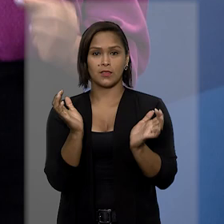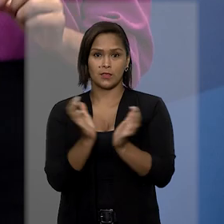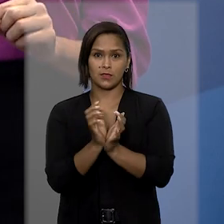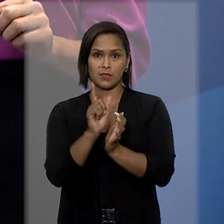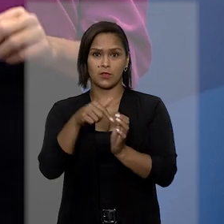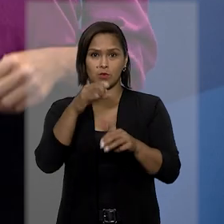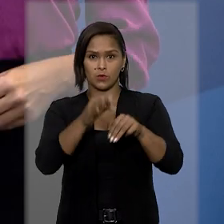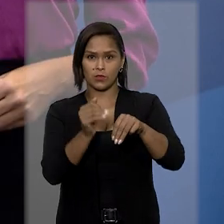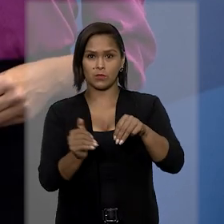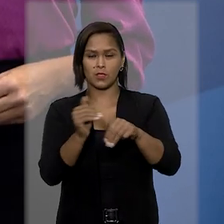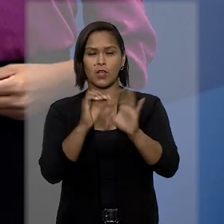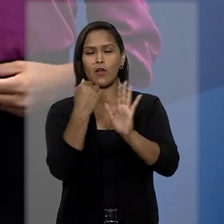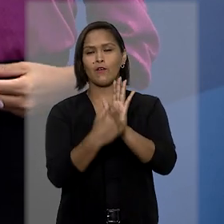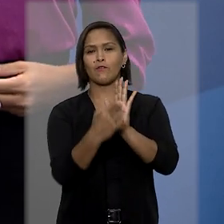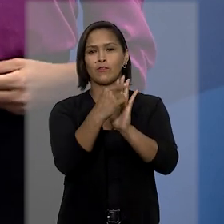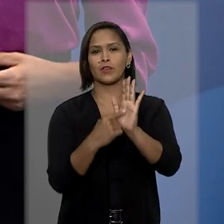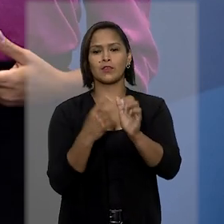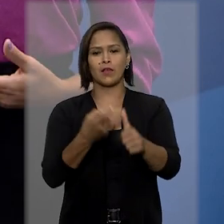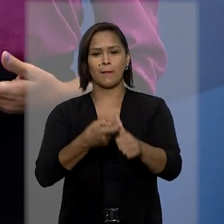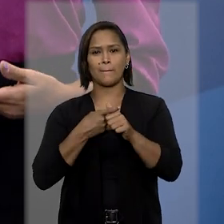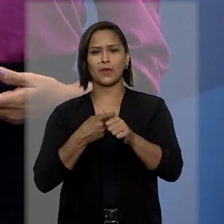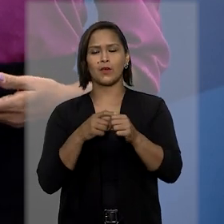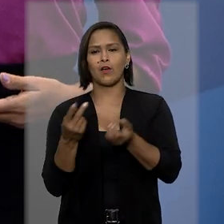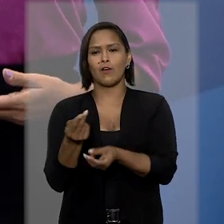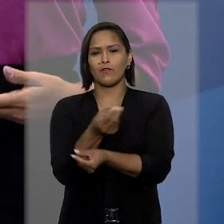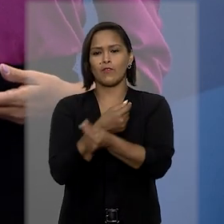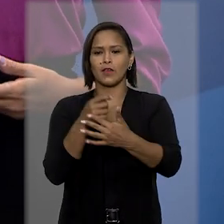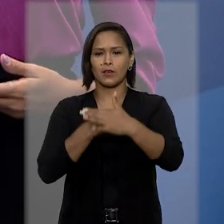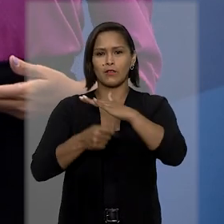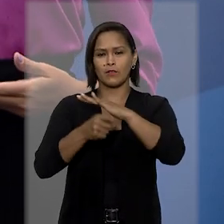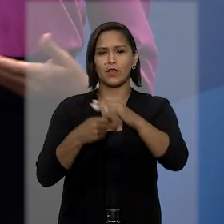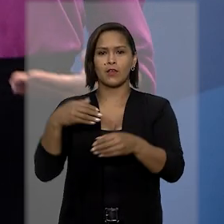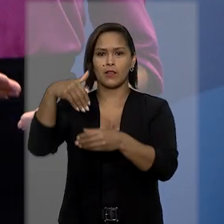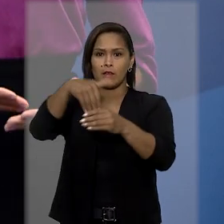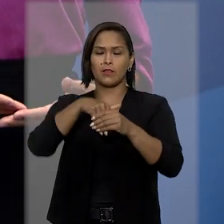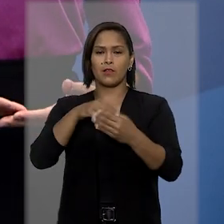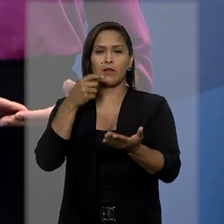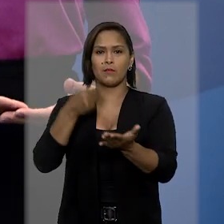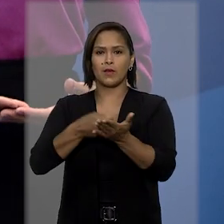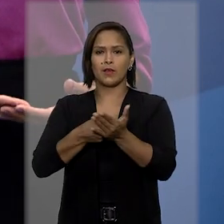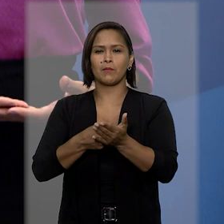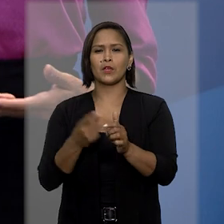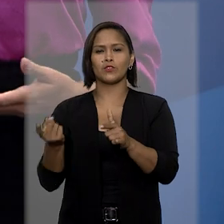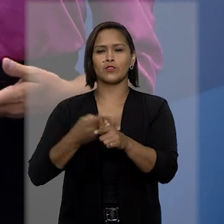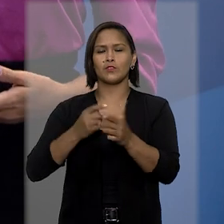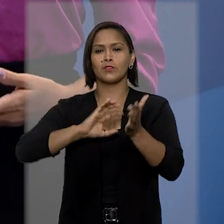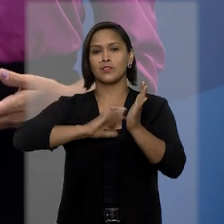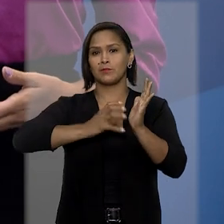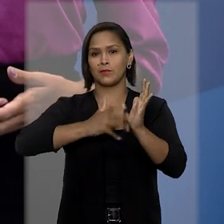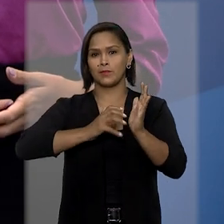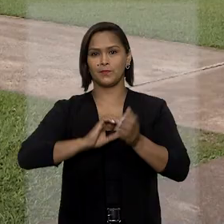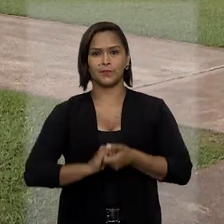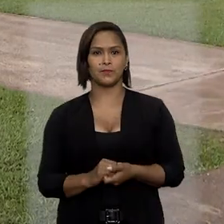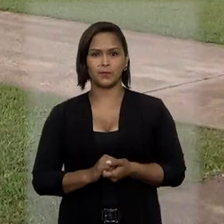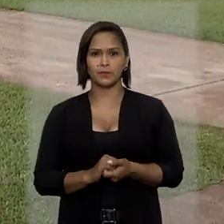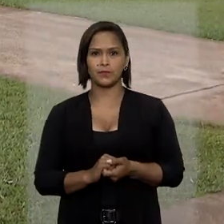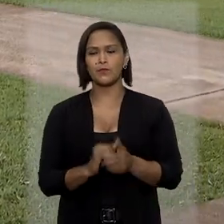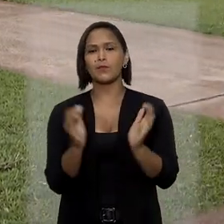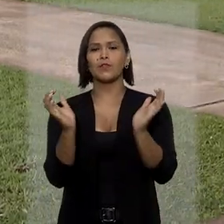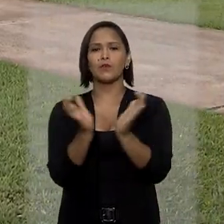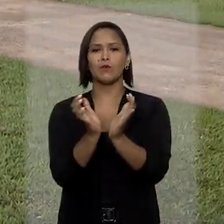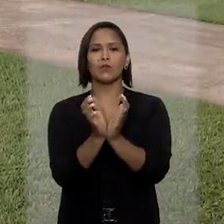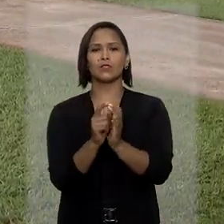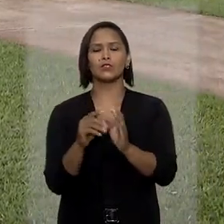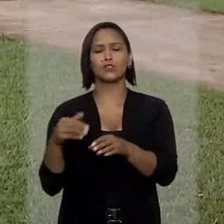turma, os ministros vetaram a penhora de verbas do Fundo Eleitoral para pagamento de dívidas de partido. O